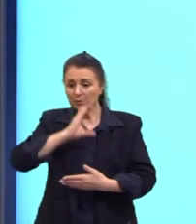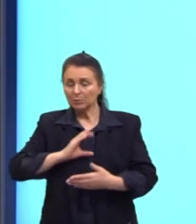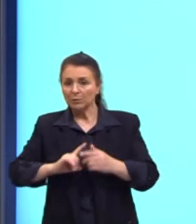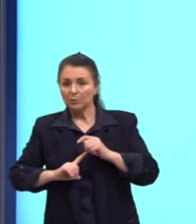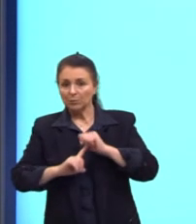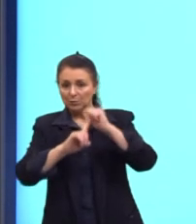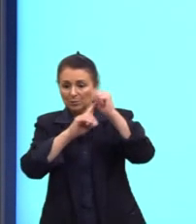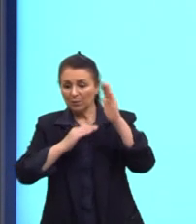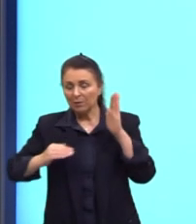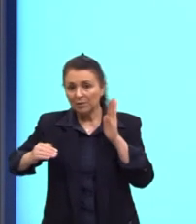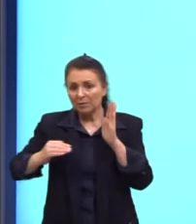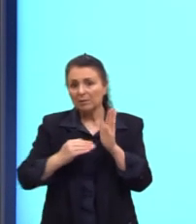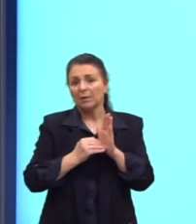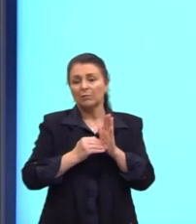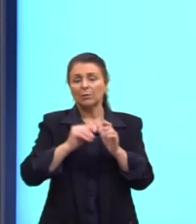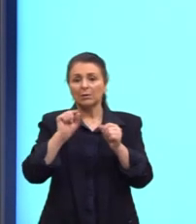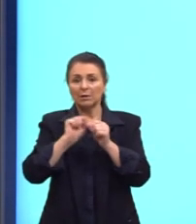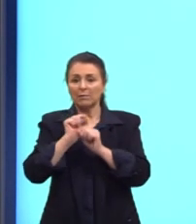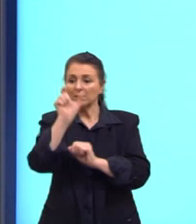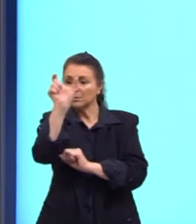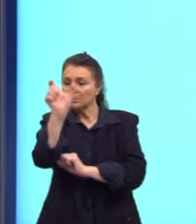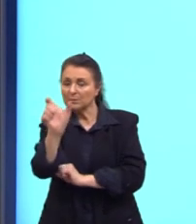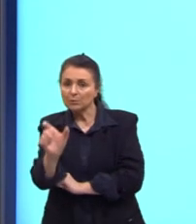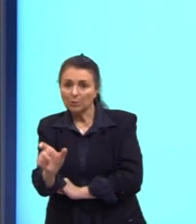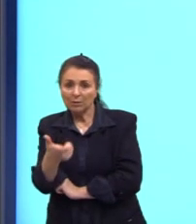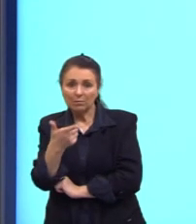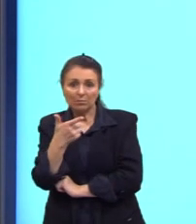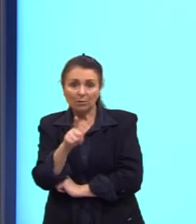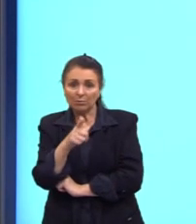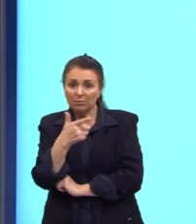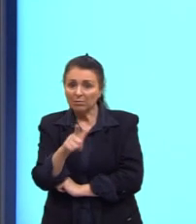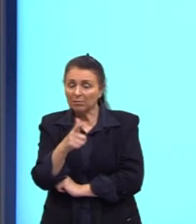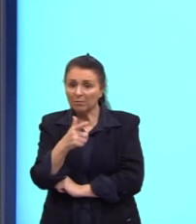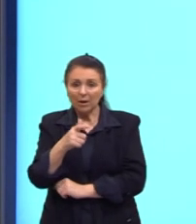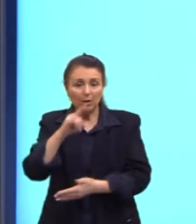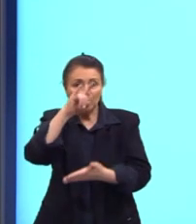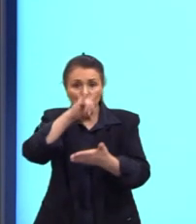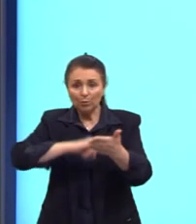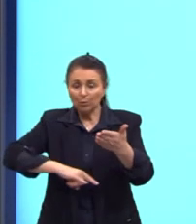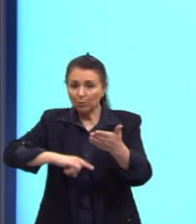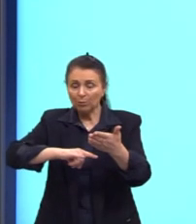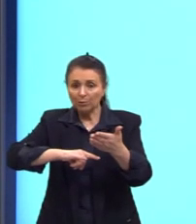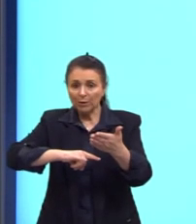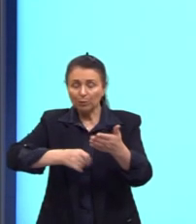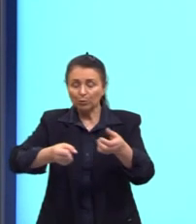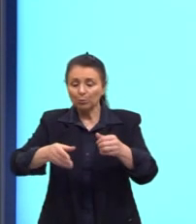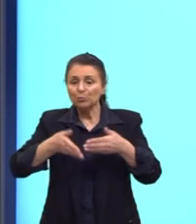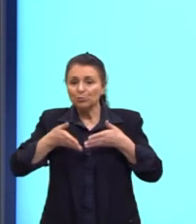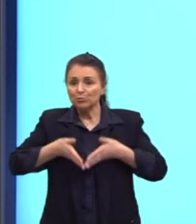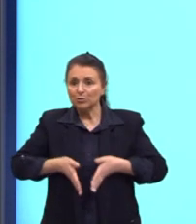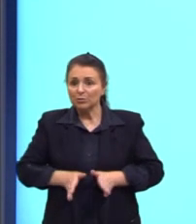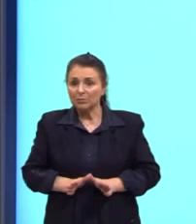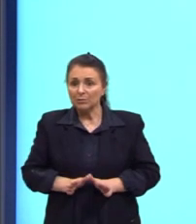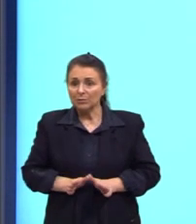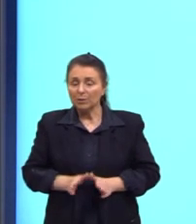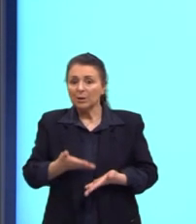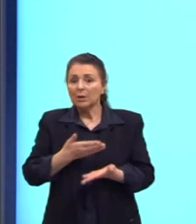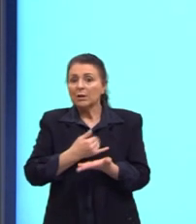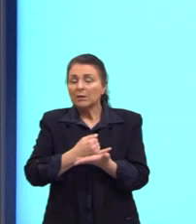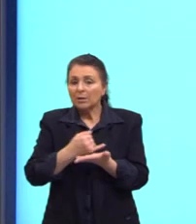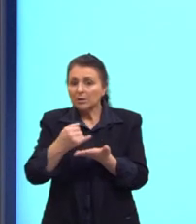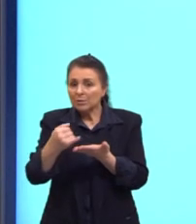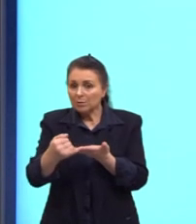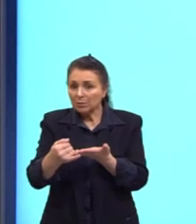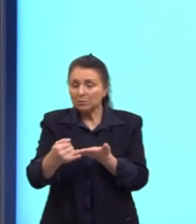entrave que impede que tantas pessoas não se registrem. Então, na introdução, já